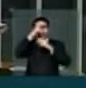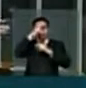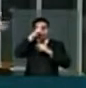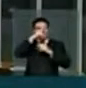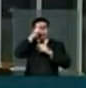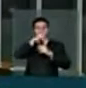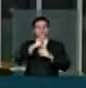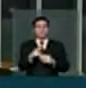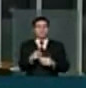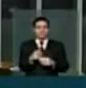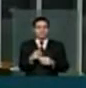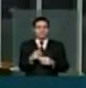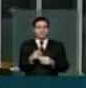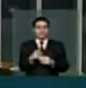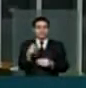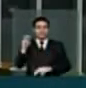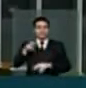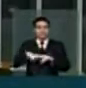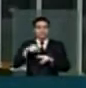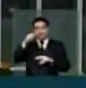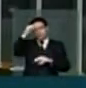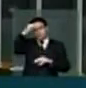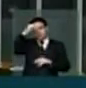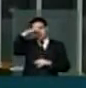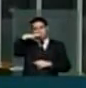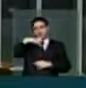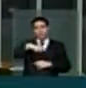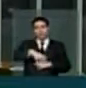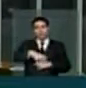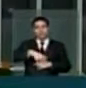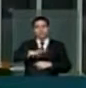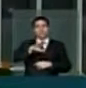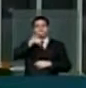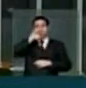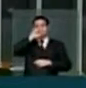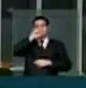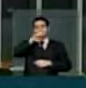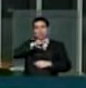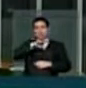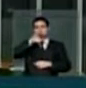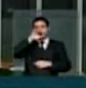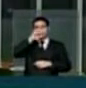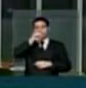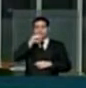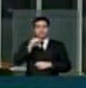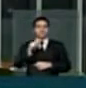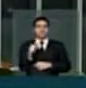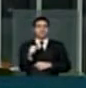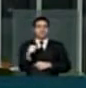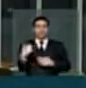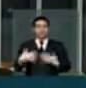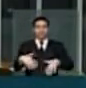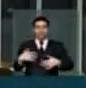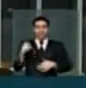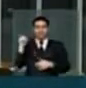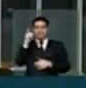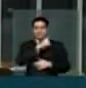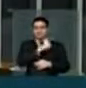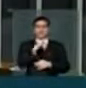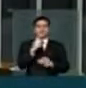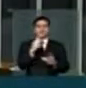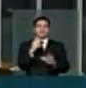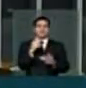Sentava ainda agora, chega suava, respirando fundo e querendo saber da